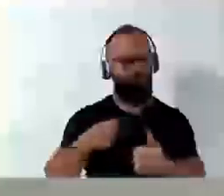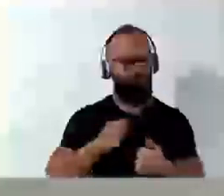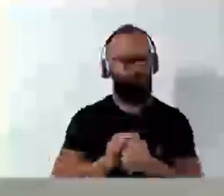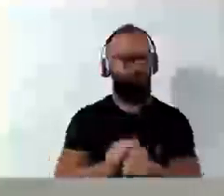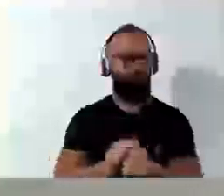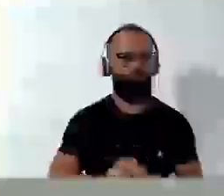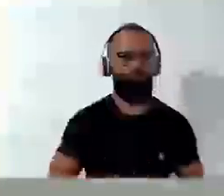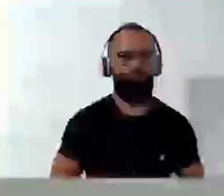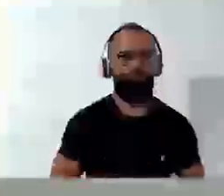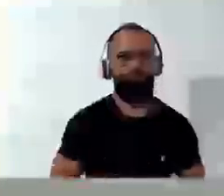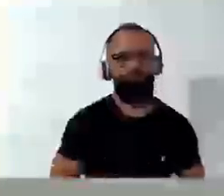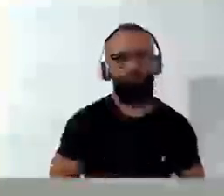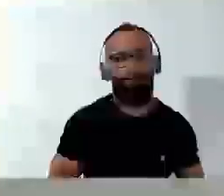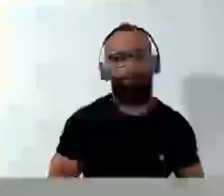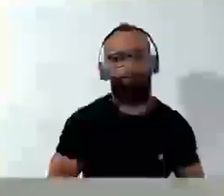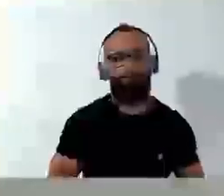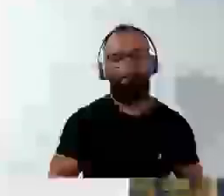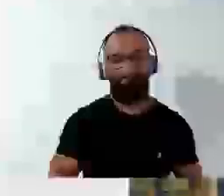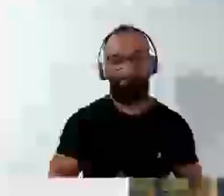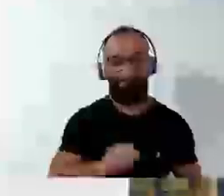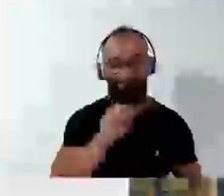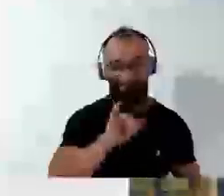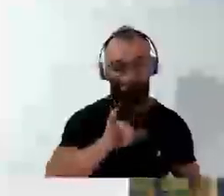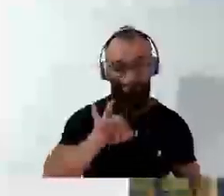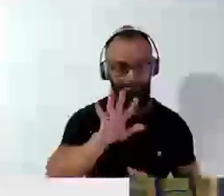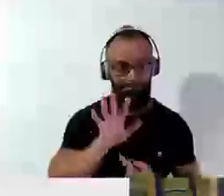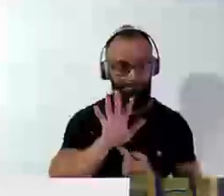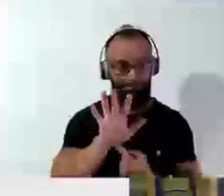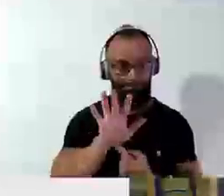Vamos lá. Pessoal do Autovisual, pode passar aí, fazendo favor.